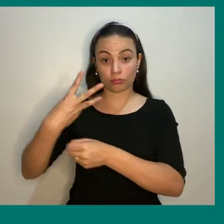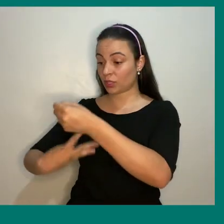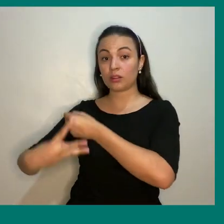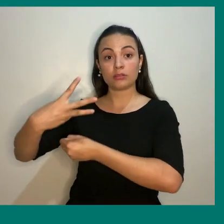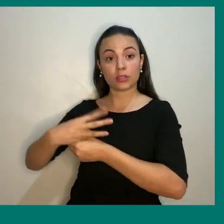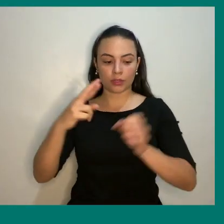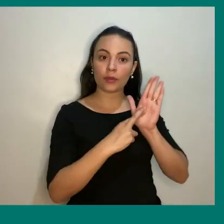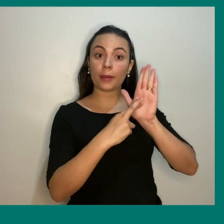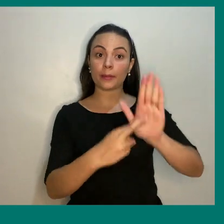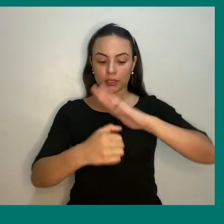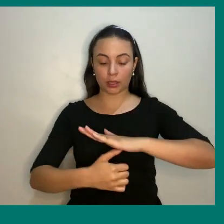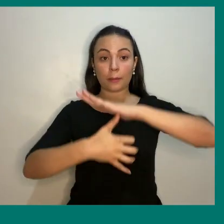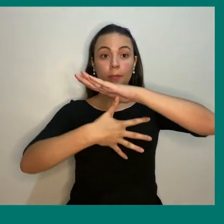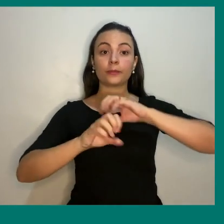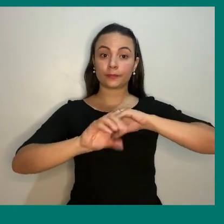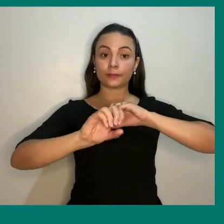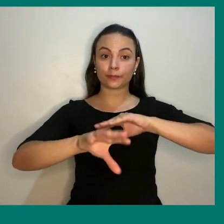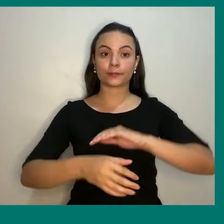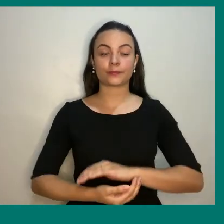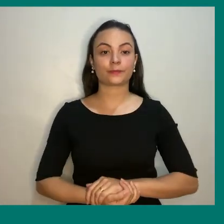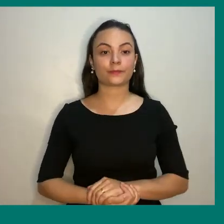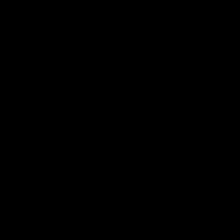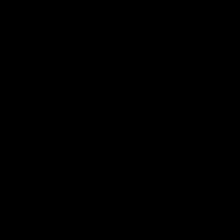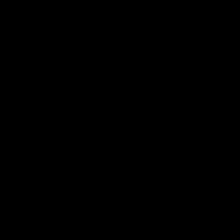Respondendo pela Pró-Reitoria de Ensino.